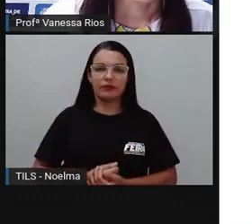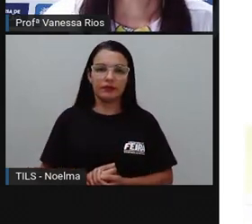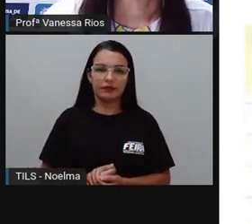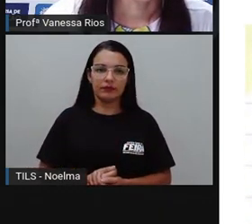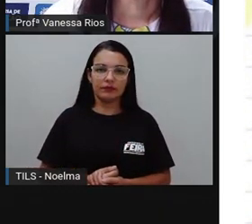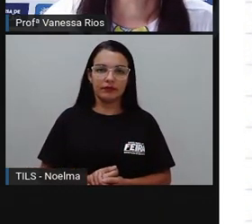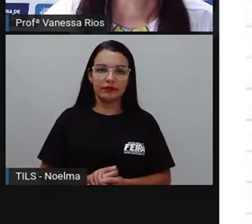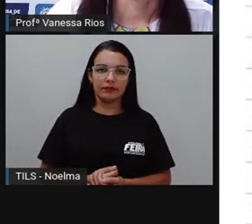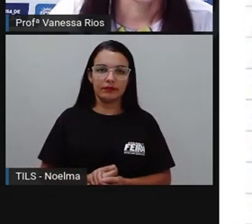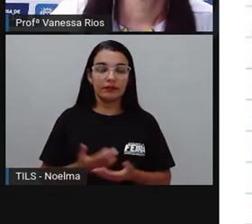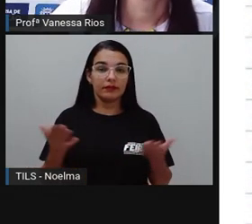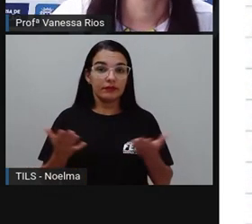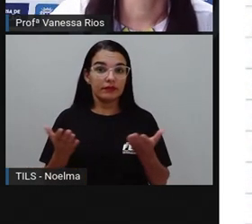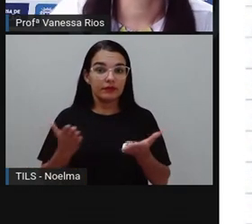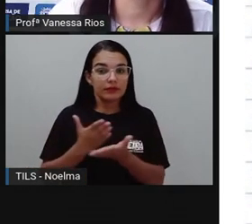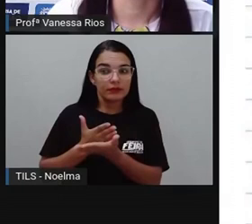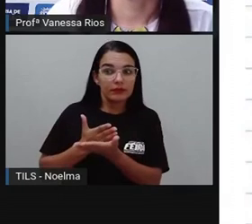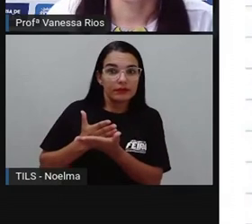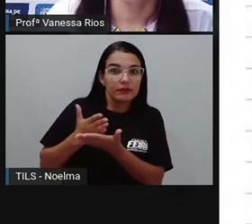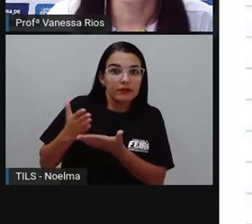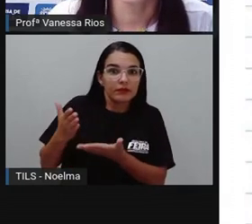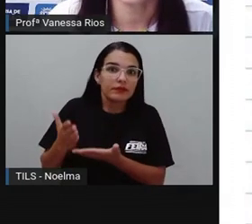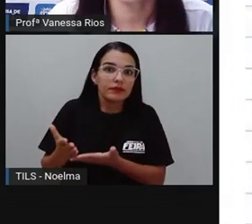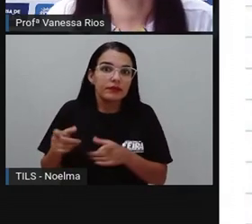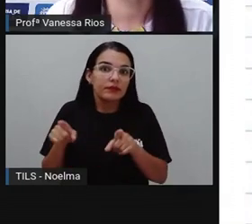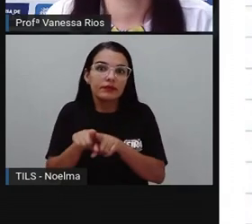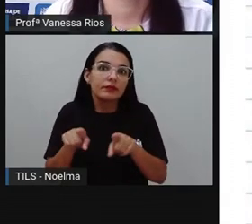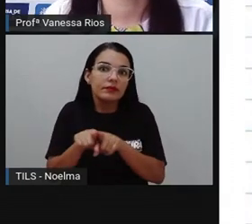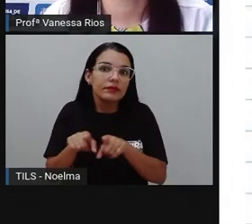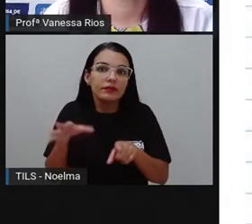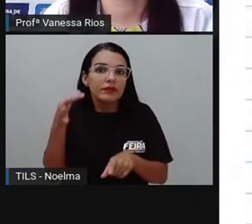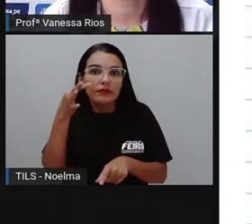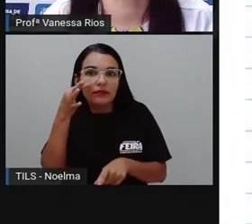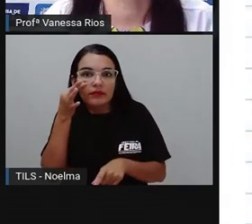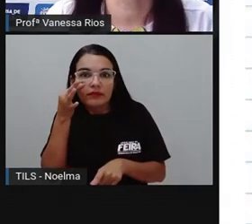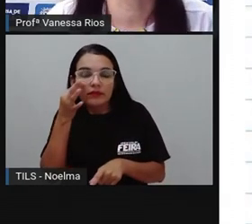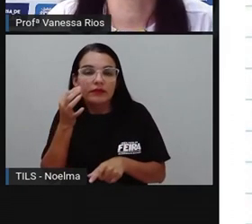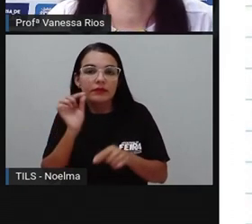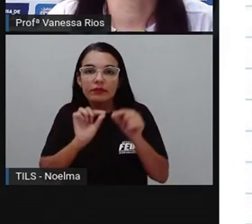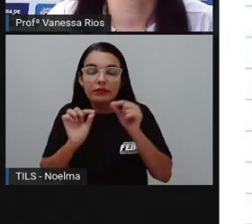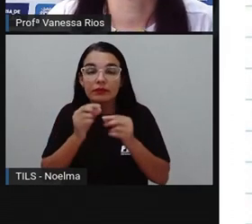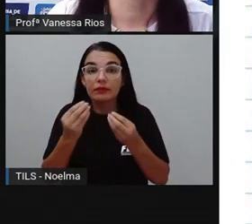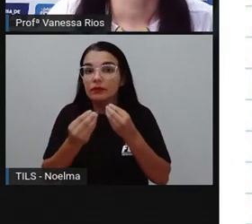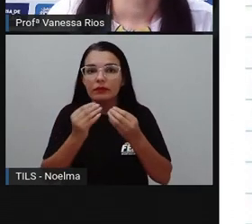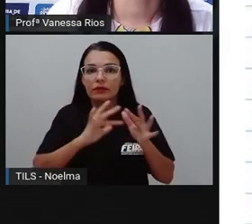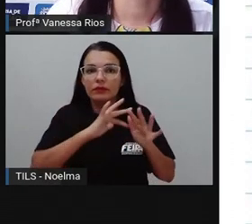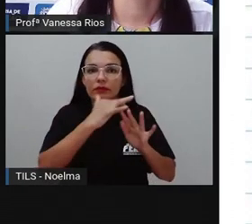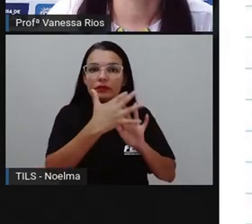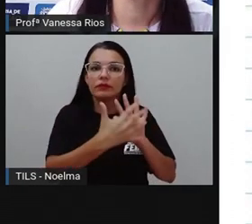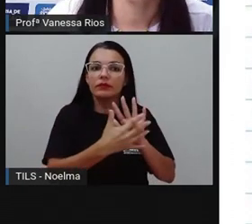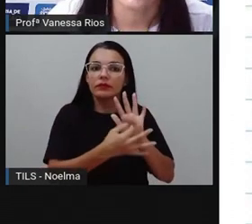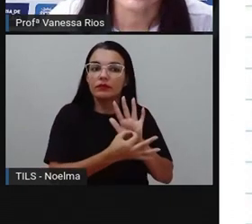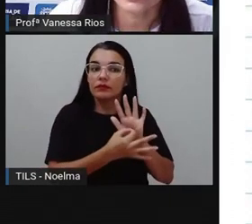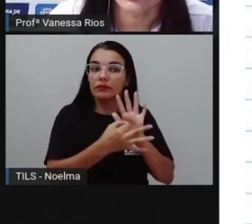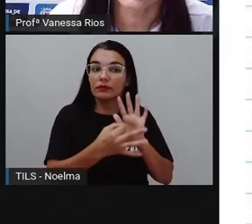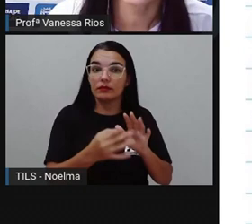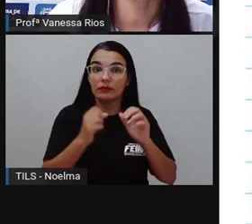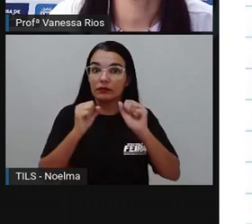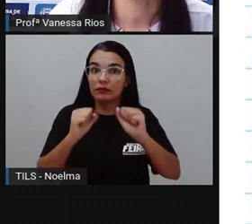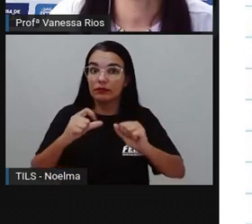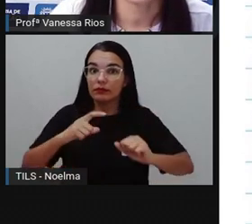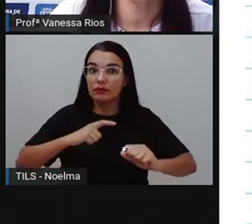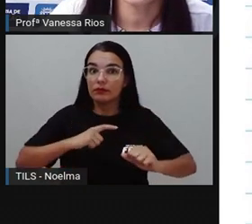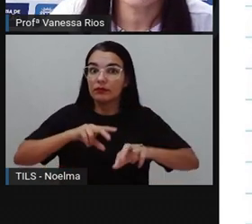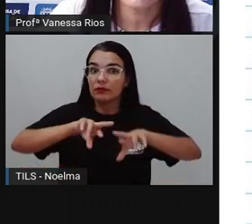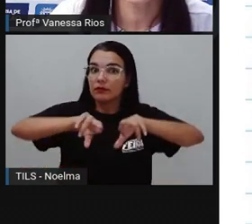E aí, para iniciarmos e observarmos, né, como as resenhas críticas podem abordar diversos assuntos